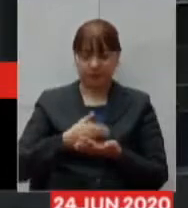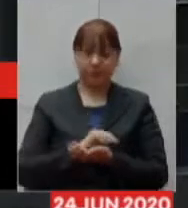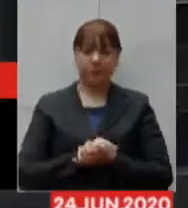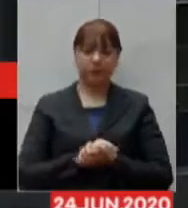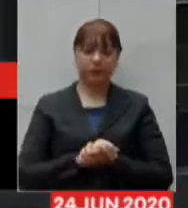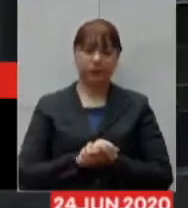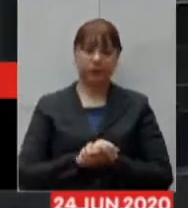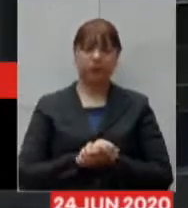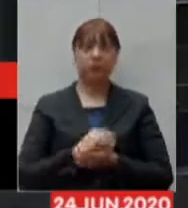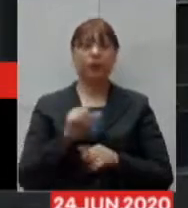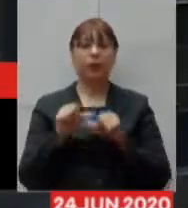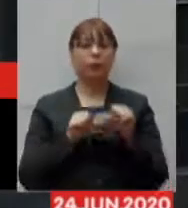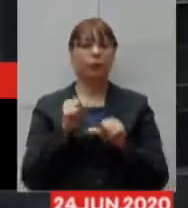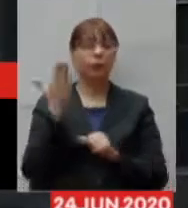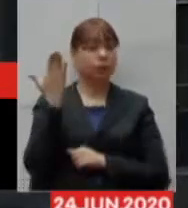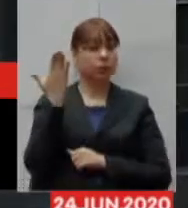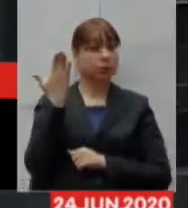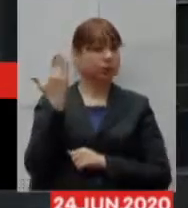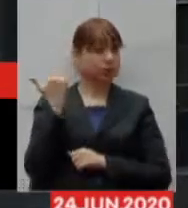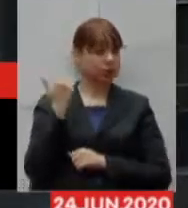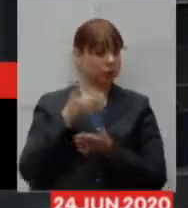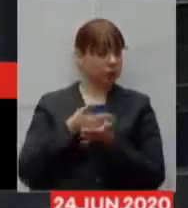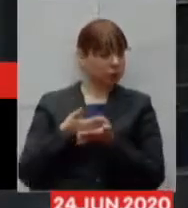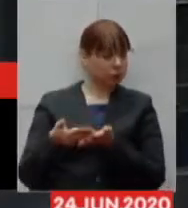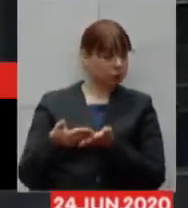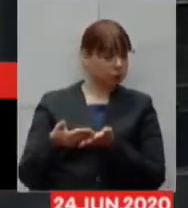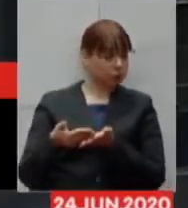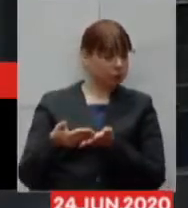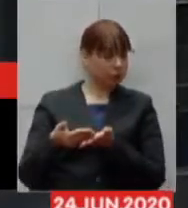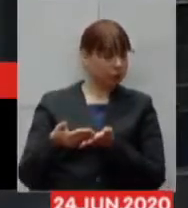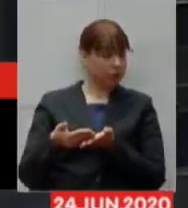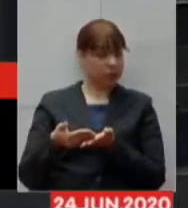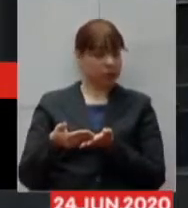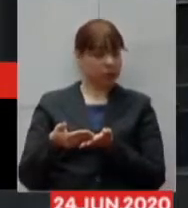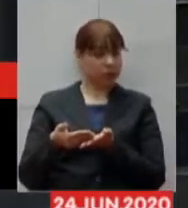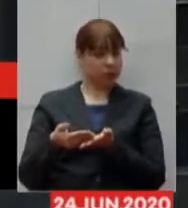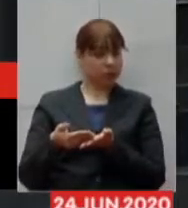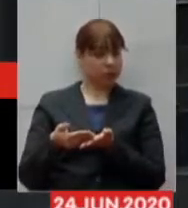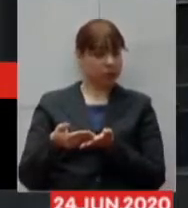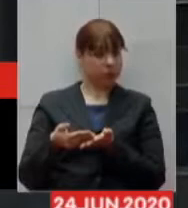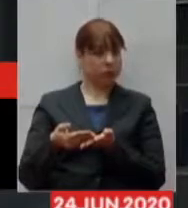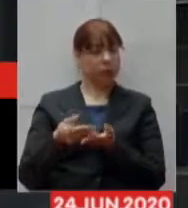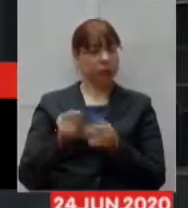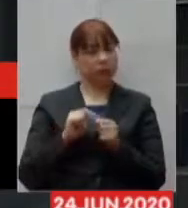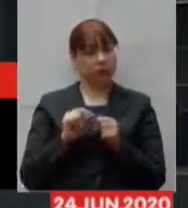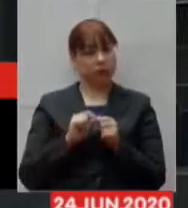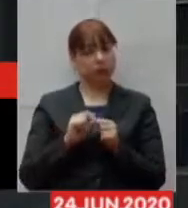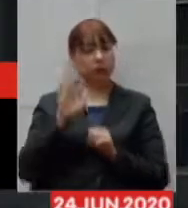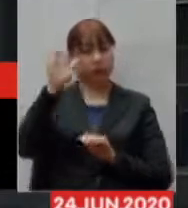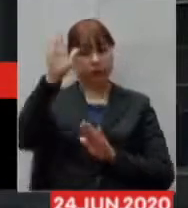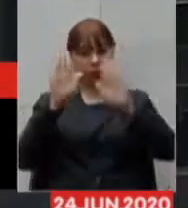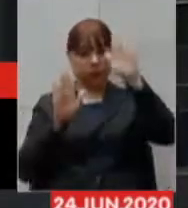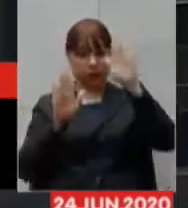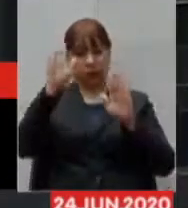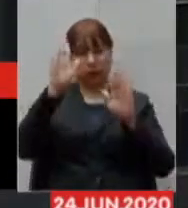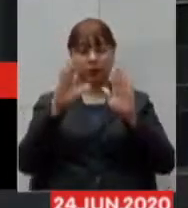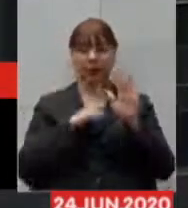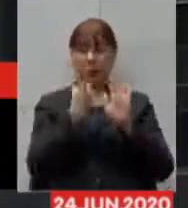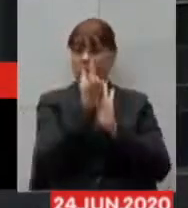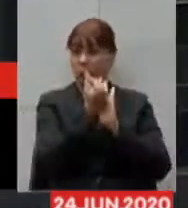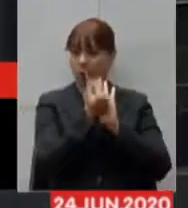alterou é que, inicialmente, quando seria fazer a dispensa de licitação, a gente tinha um orçamento